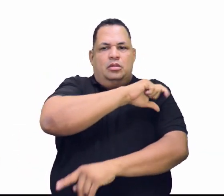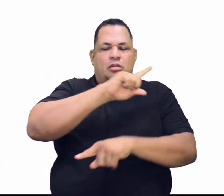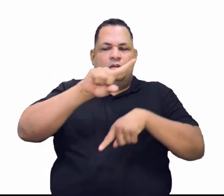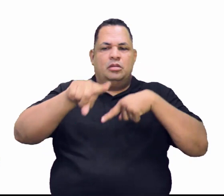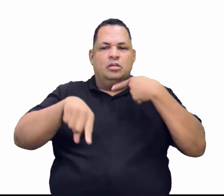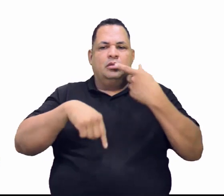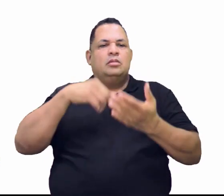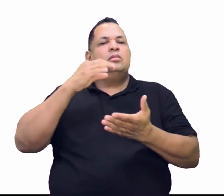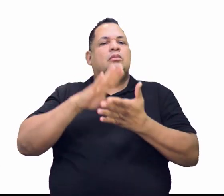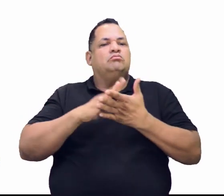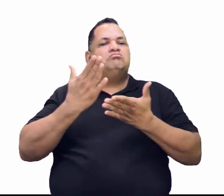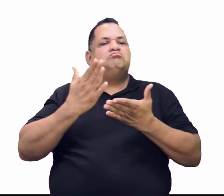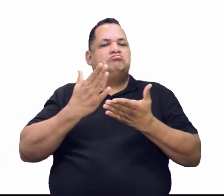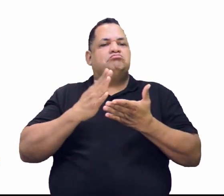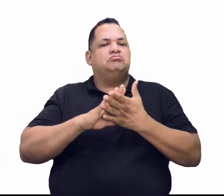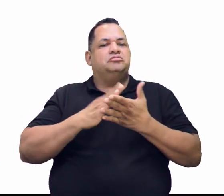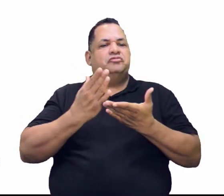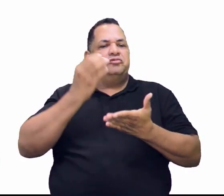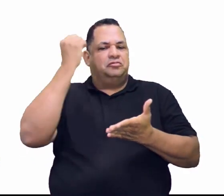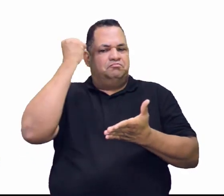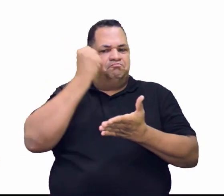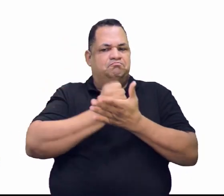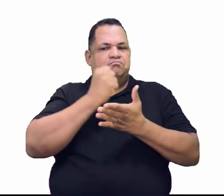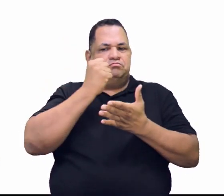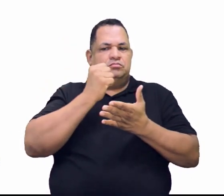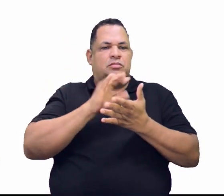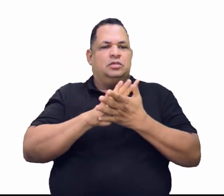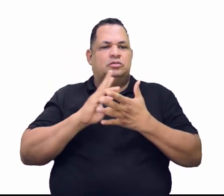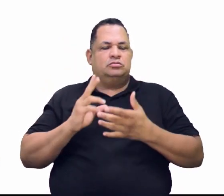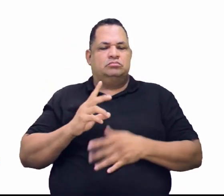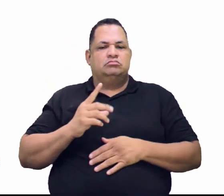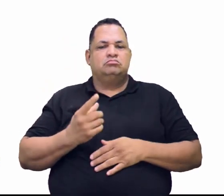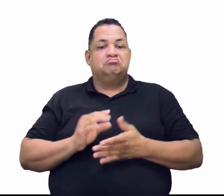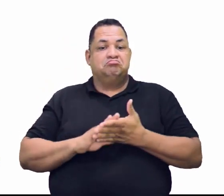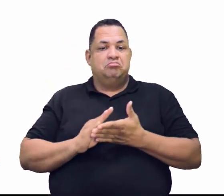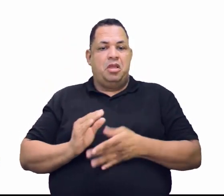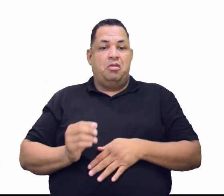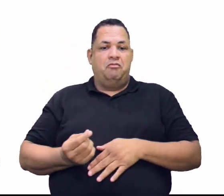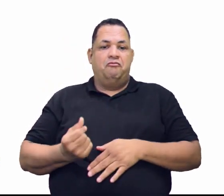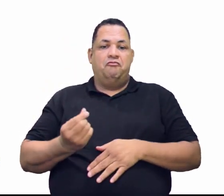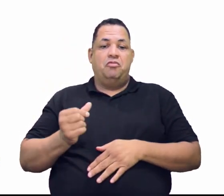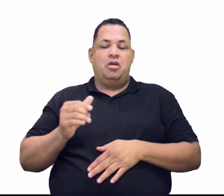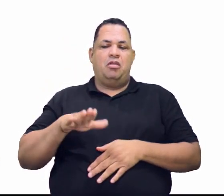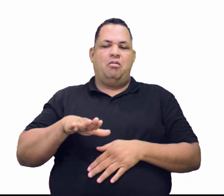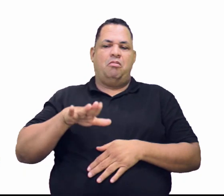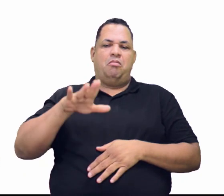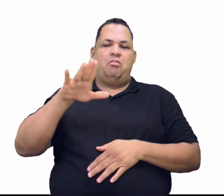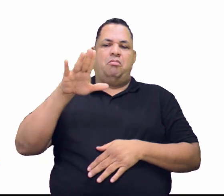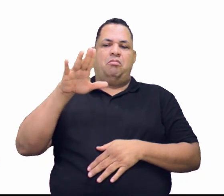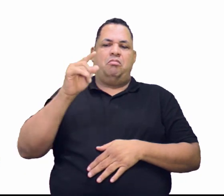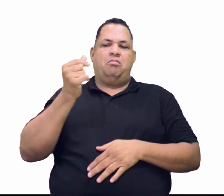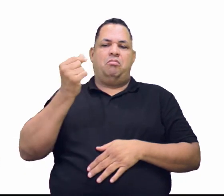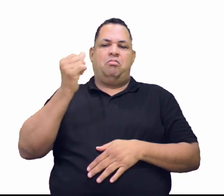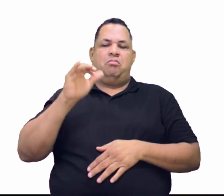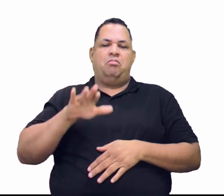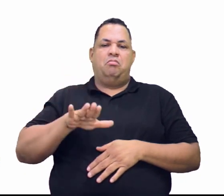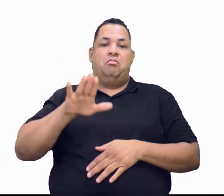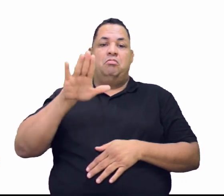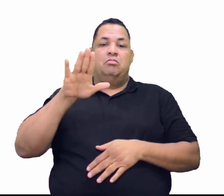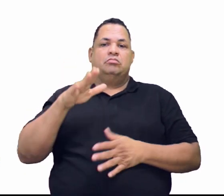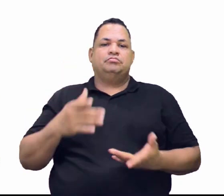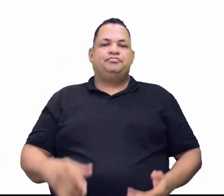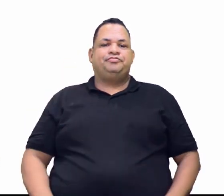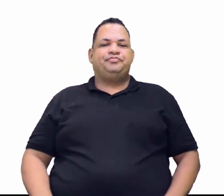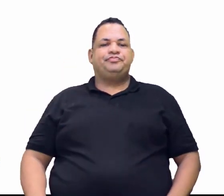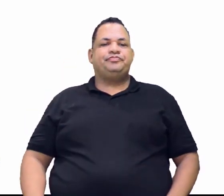foi confirmado o seu auto-teor. Olha só! Lembra? Vem pra mim.